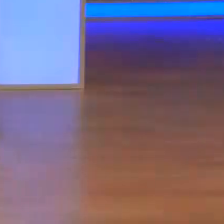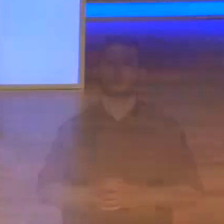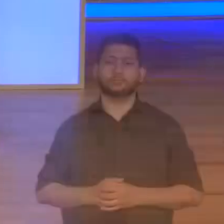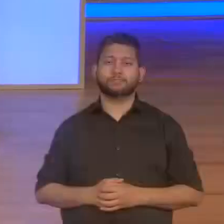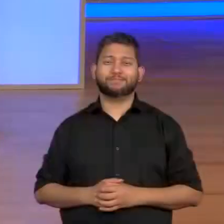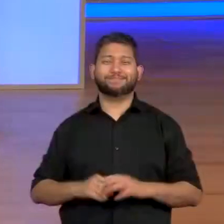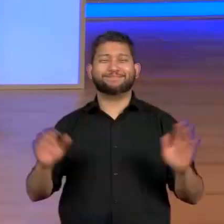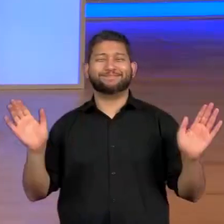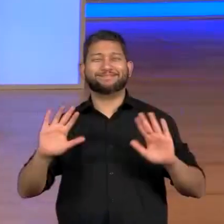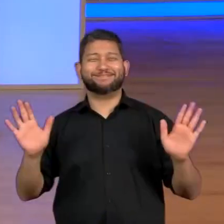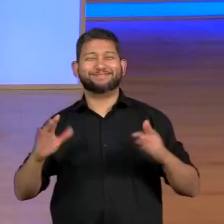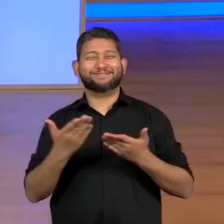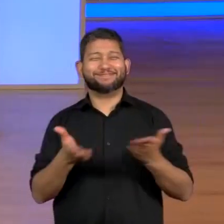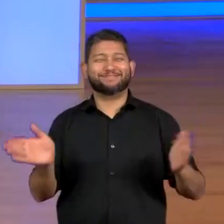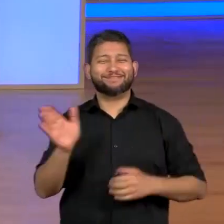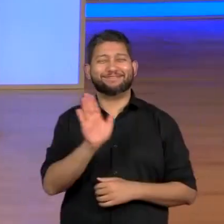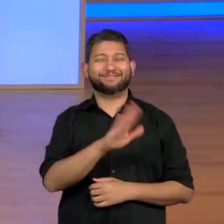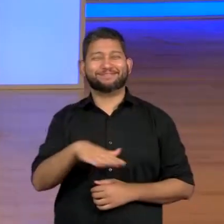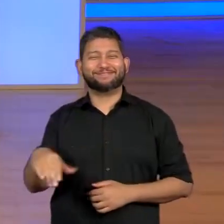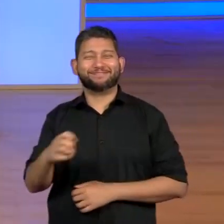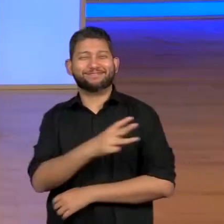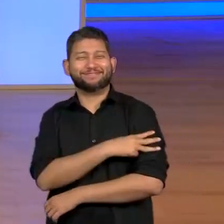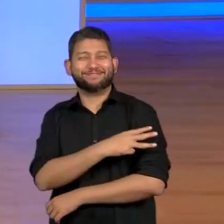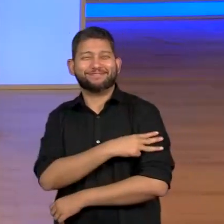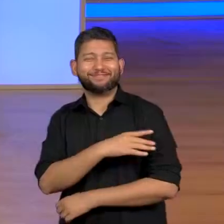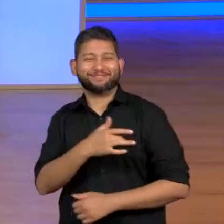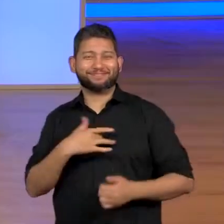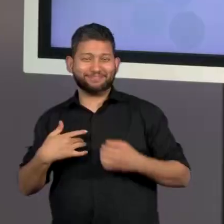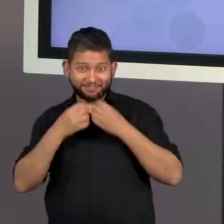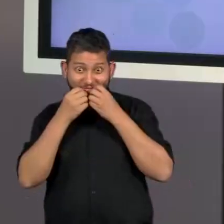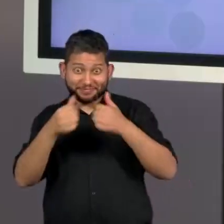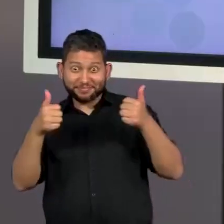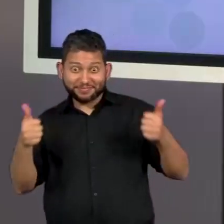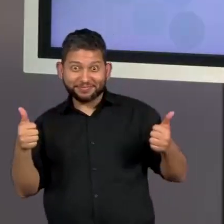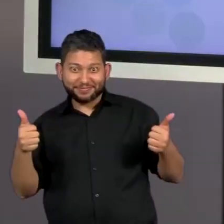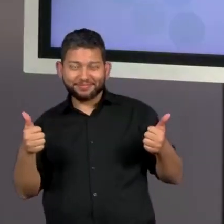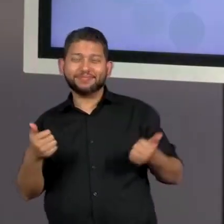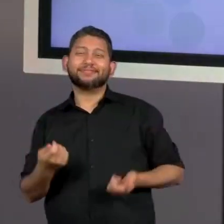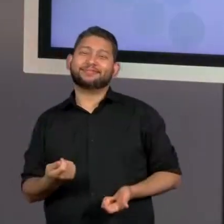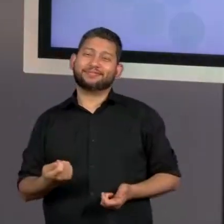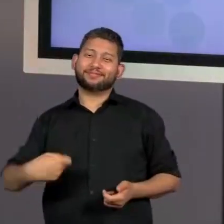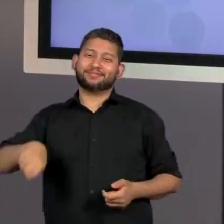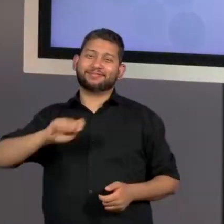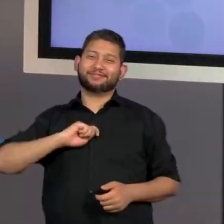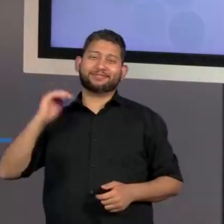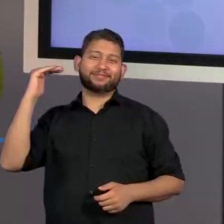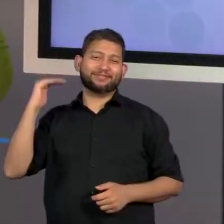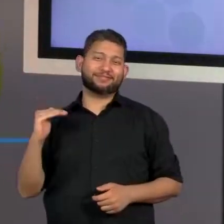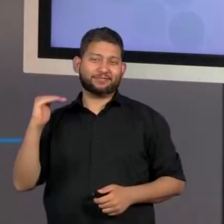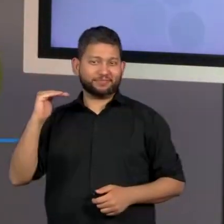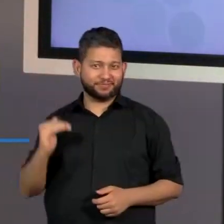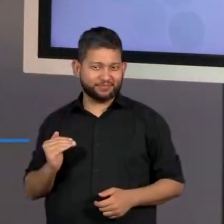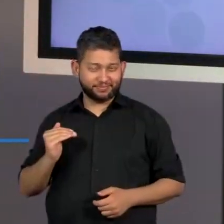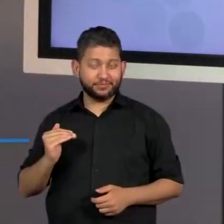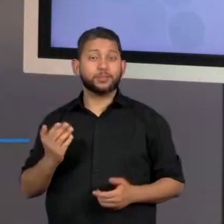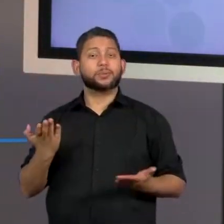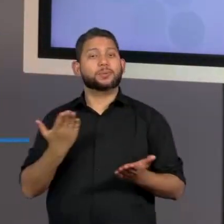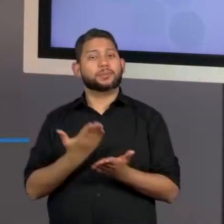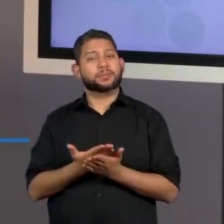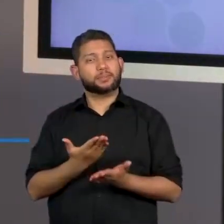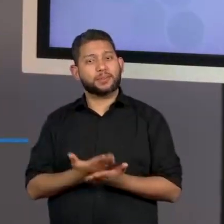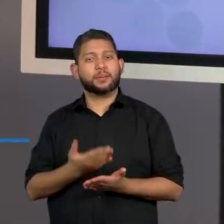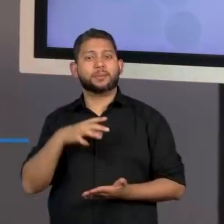Olá, estudantes do terceiro ano, tudo bom com vocês? Eu sou a professora Joyce, essa é mais uma aula de língua